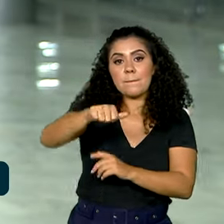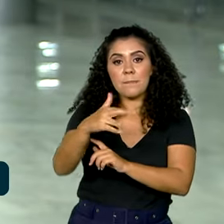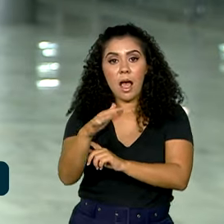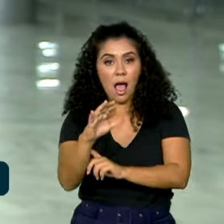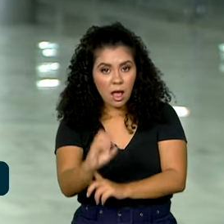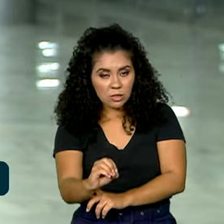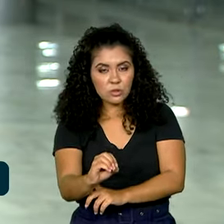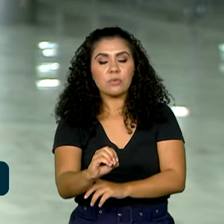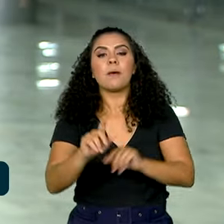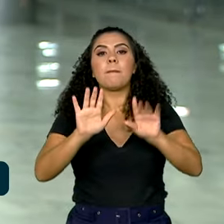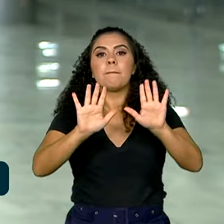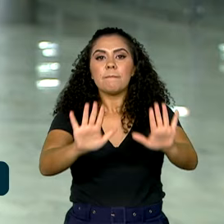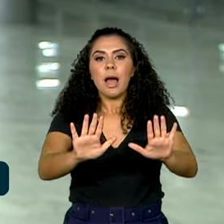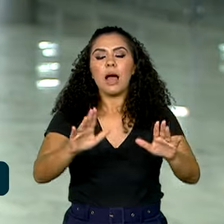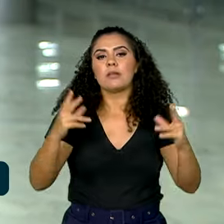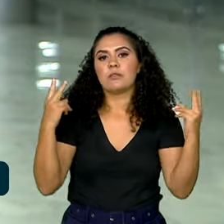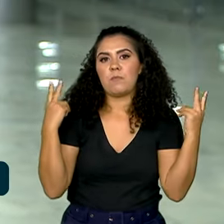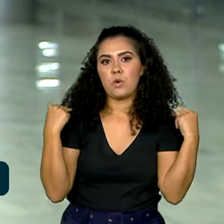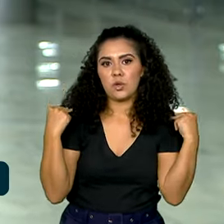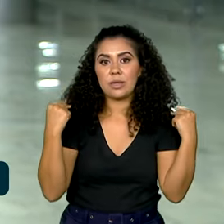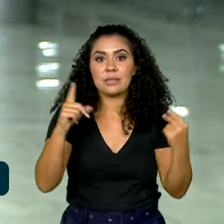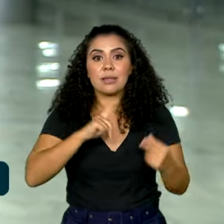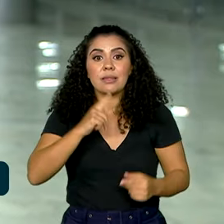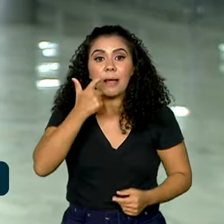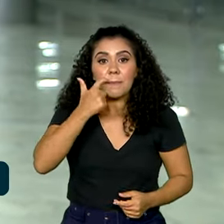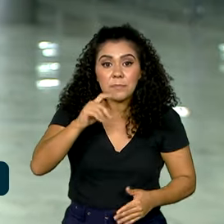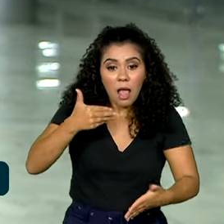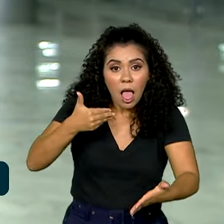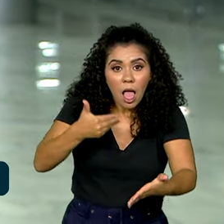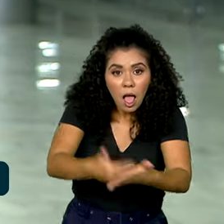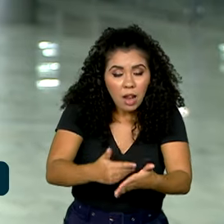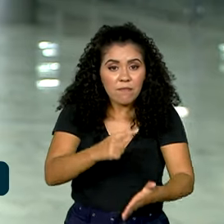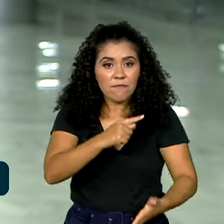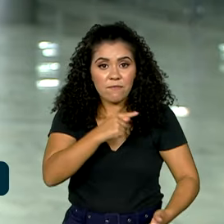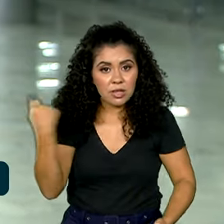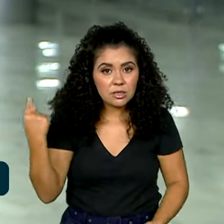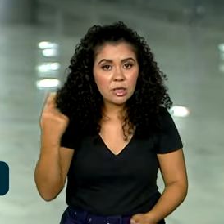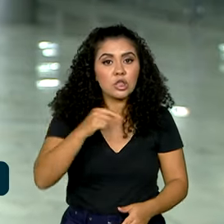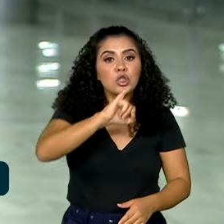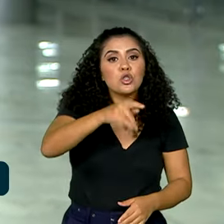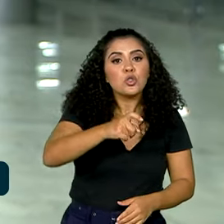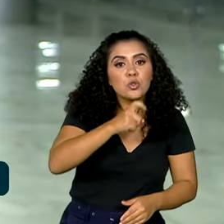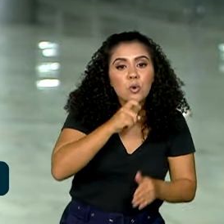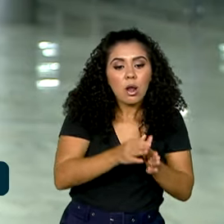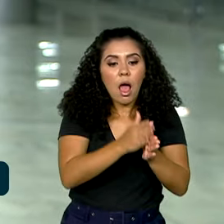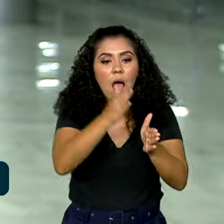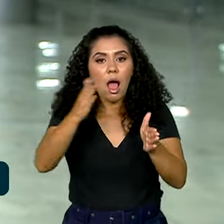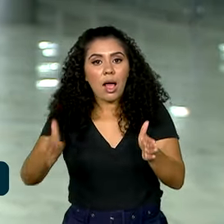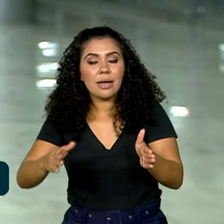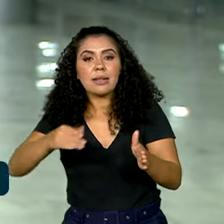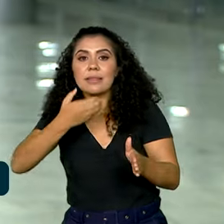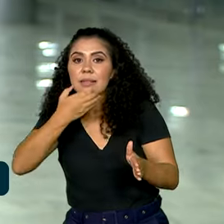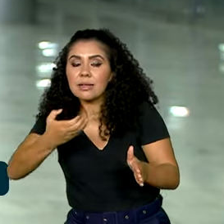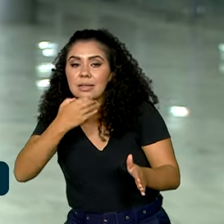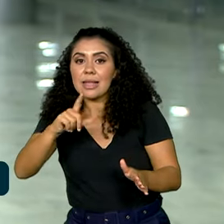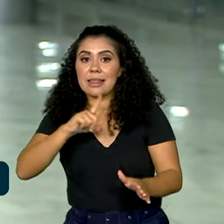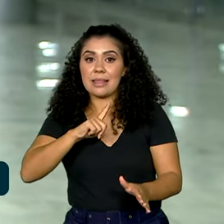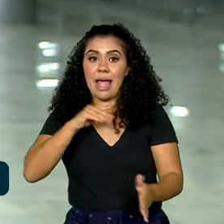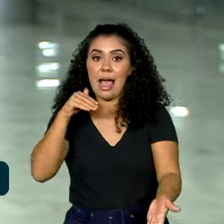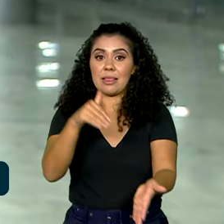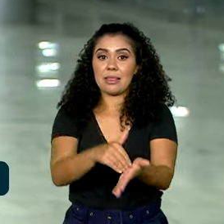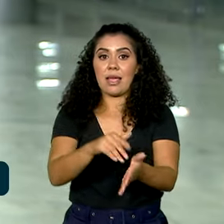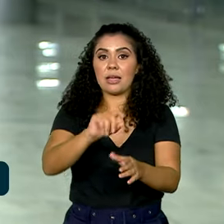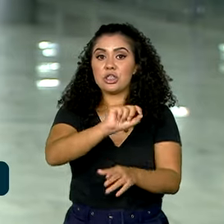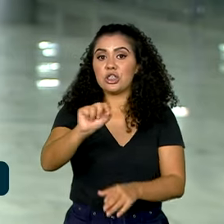Já os condutores com a carteira de motorista que estão vencendo entre julho e dezembro, eles terão até 30 de abril.